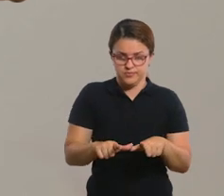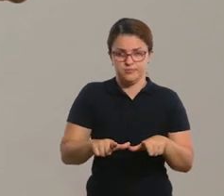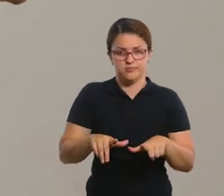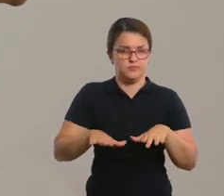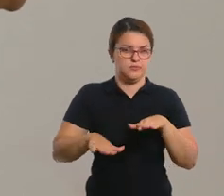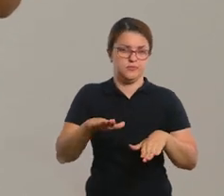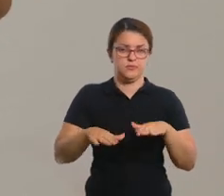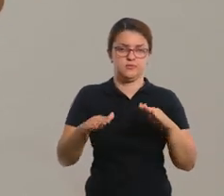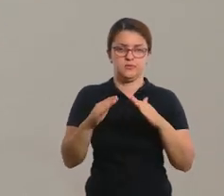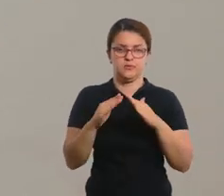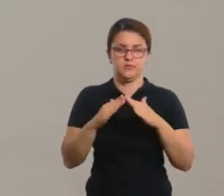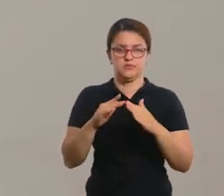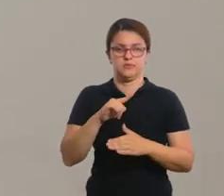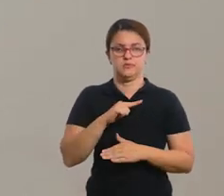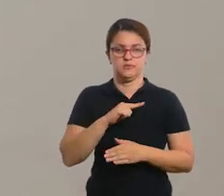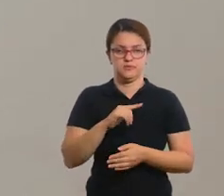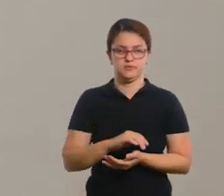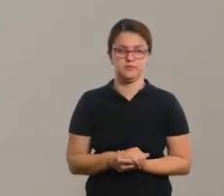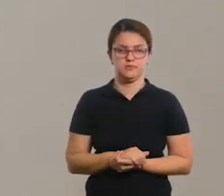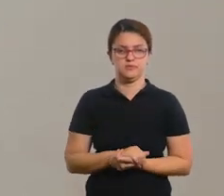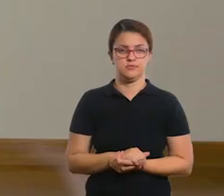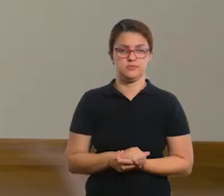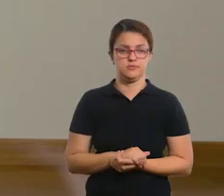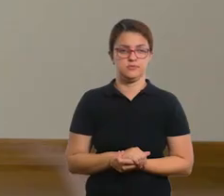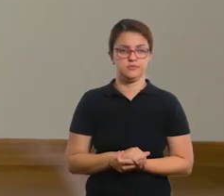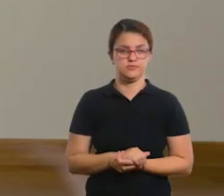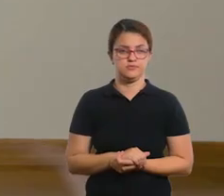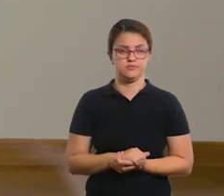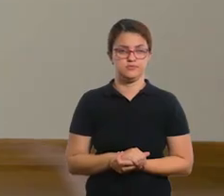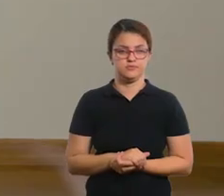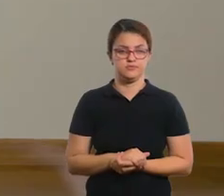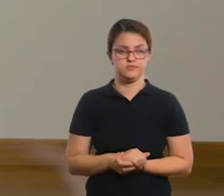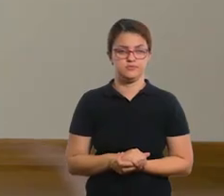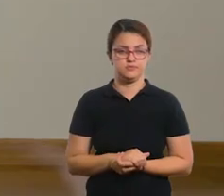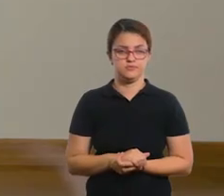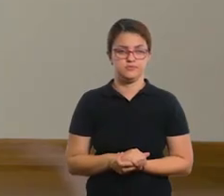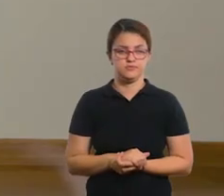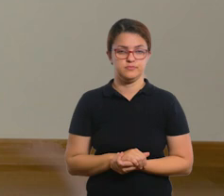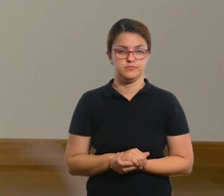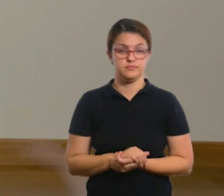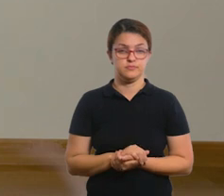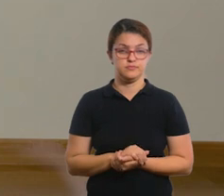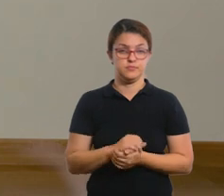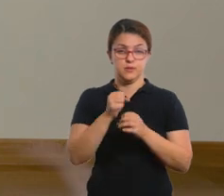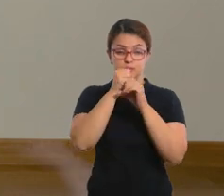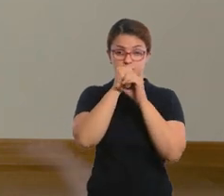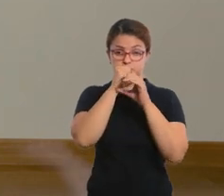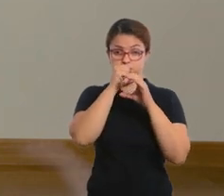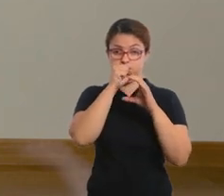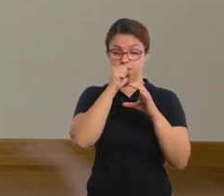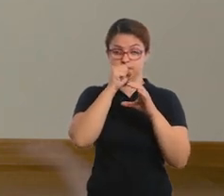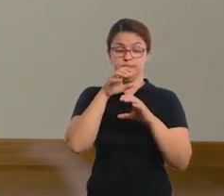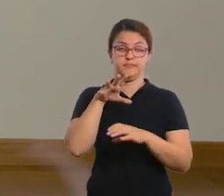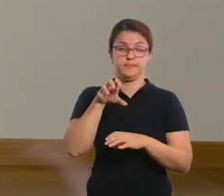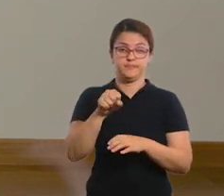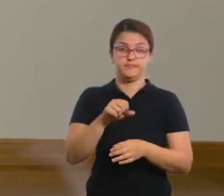espaço que você tem em casa. Ela é um ponto de partida até chegar à garrafa, tá? Pega a bexiga, se você tiver em casa, pega a